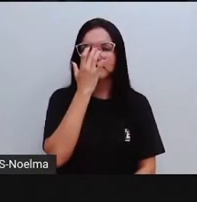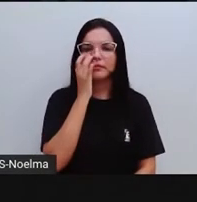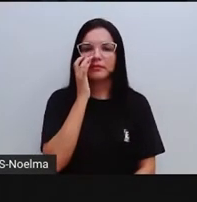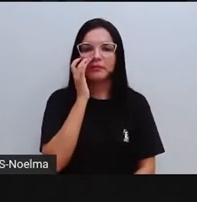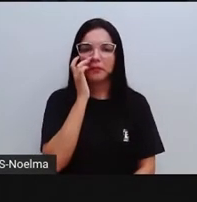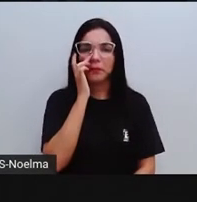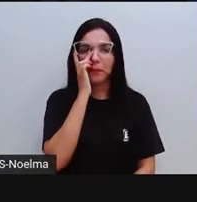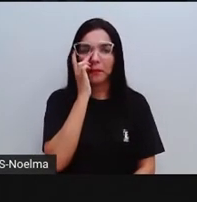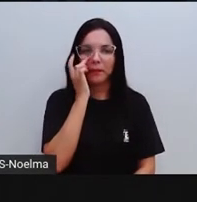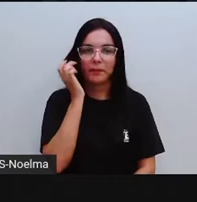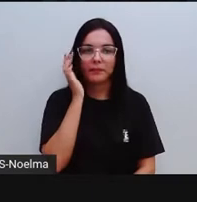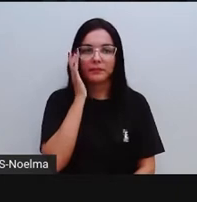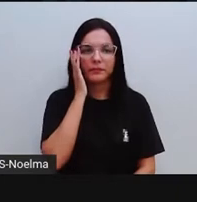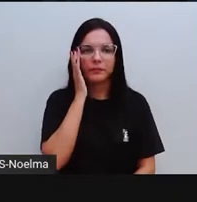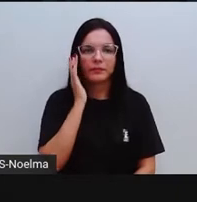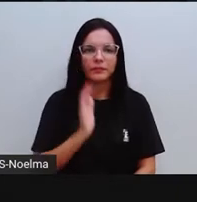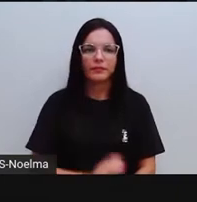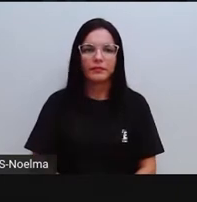africanas, tá?